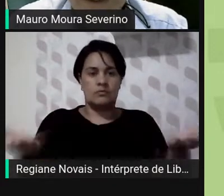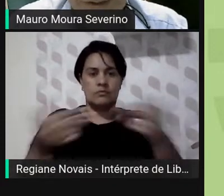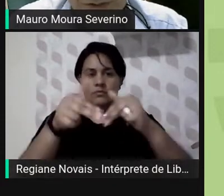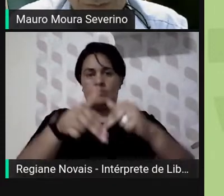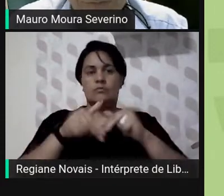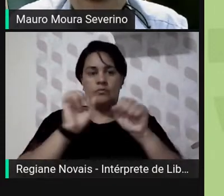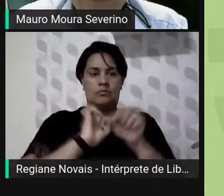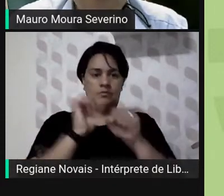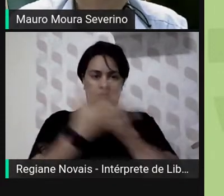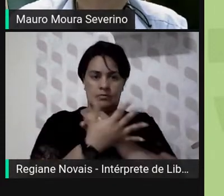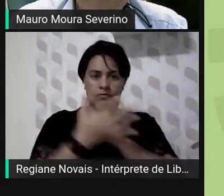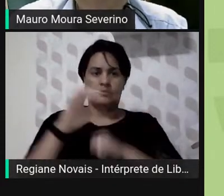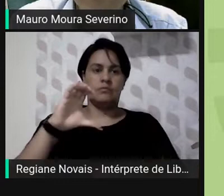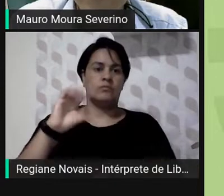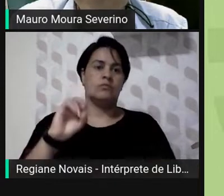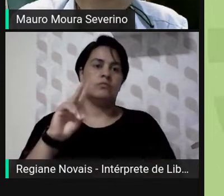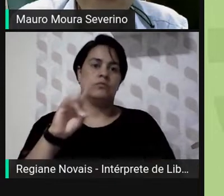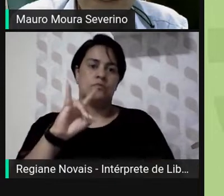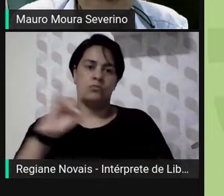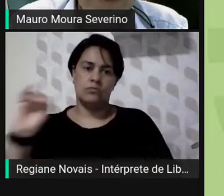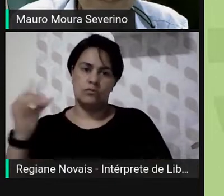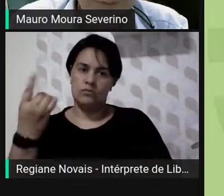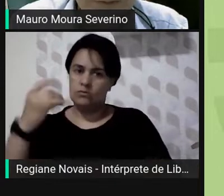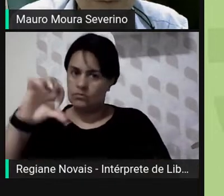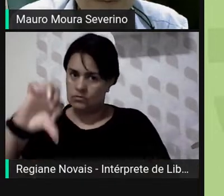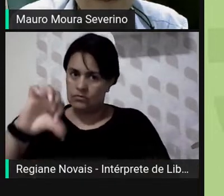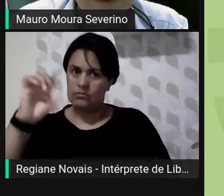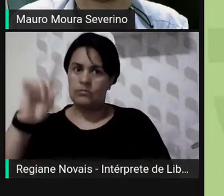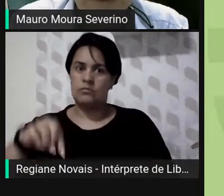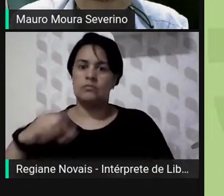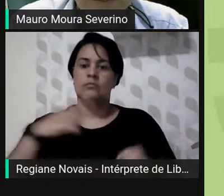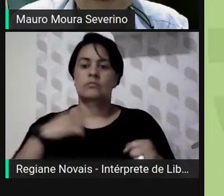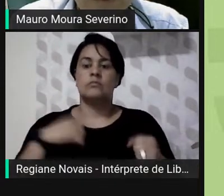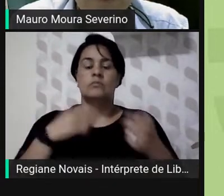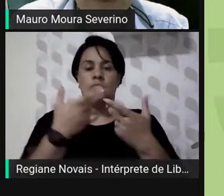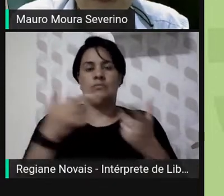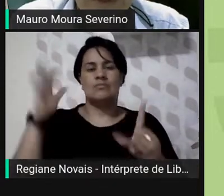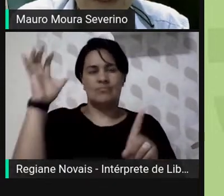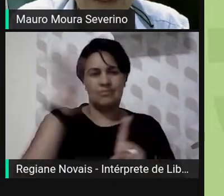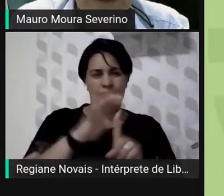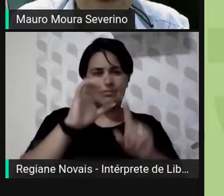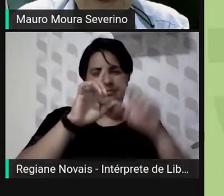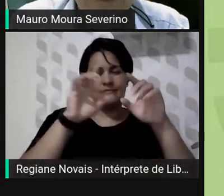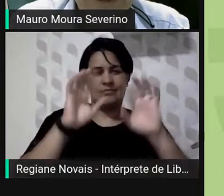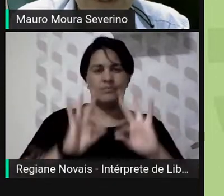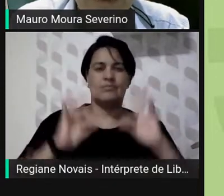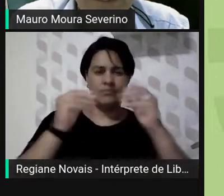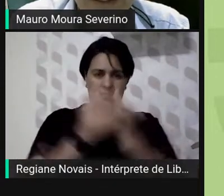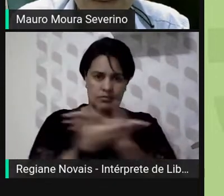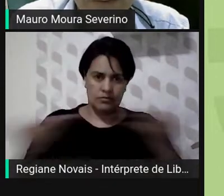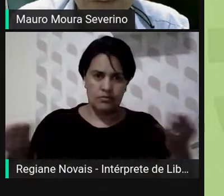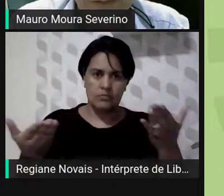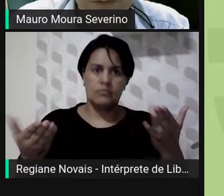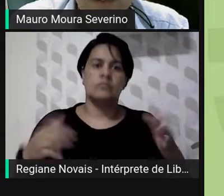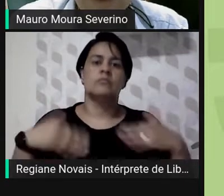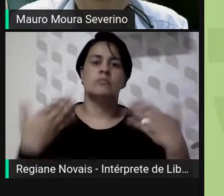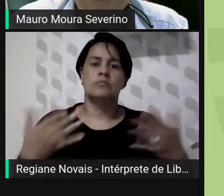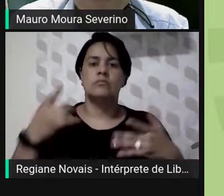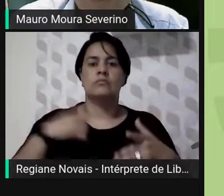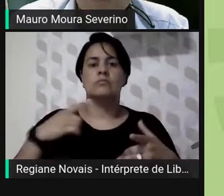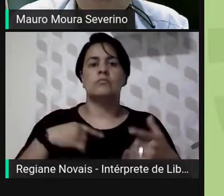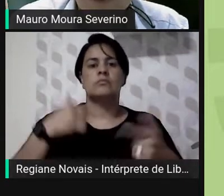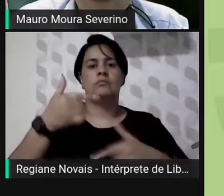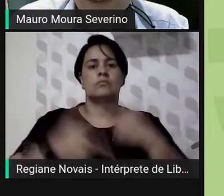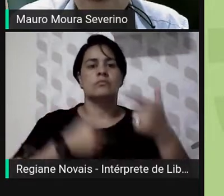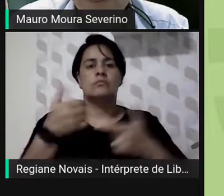da Covid-19. Com as restrições sanitárias impostas a todos, o regime de teletrabalho se tornou uma